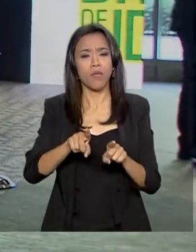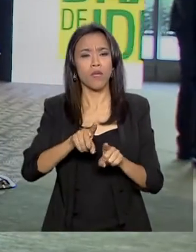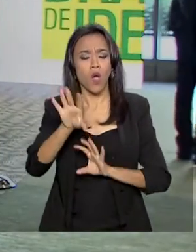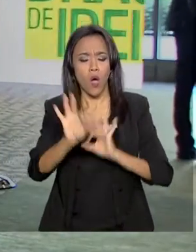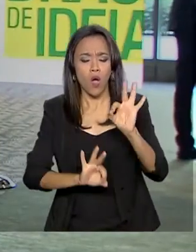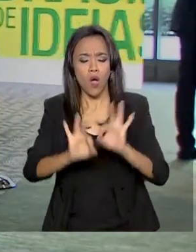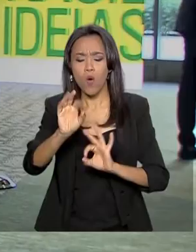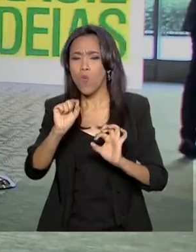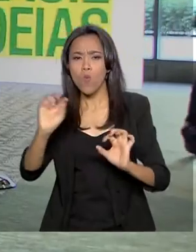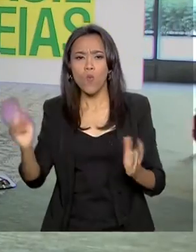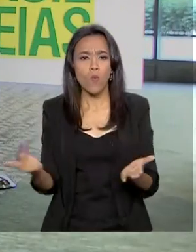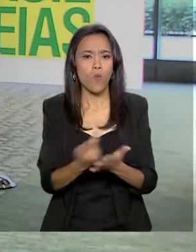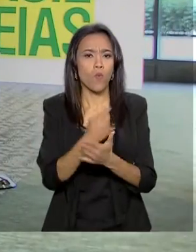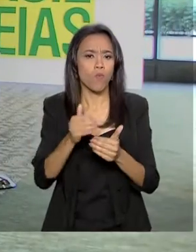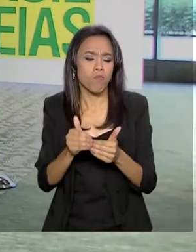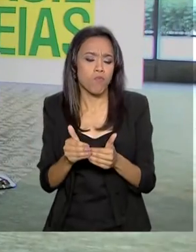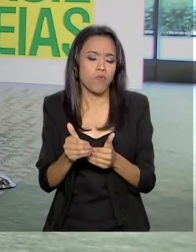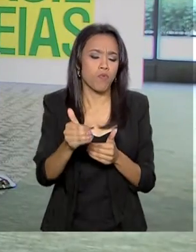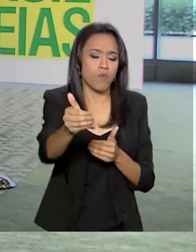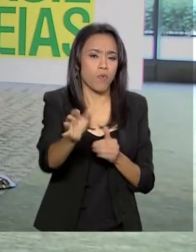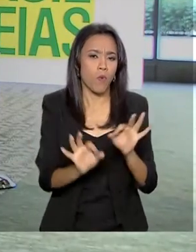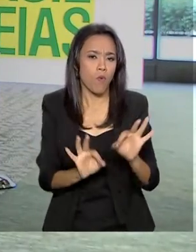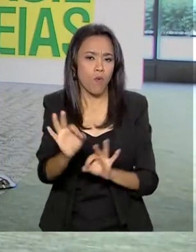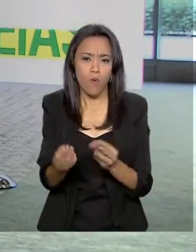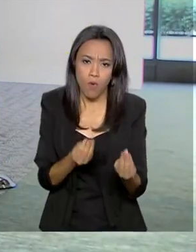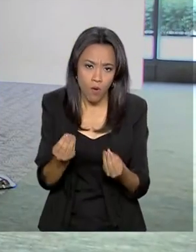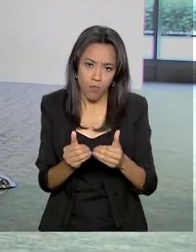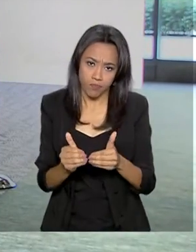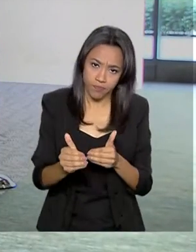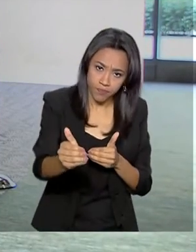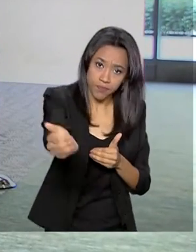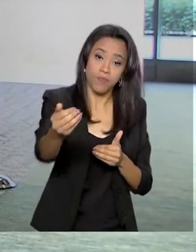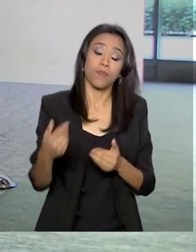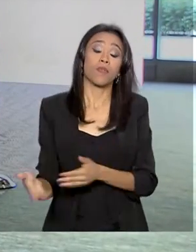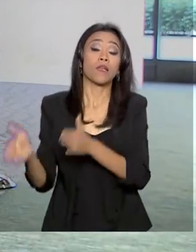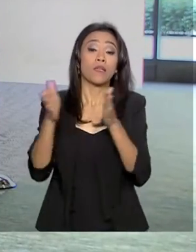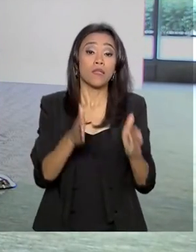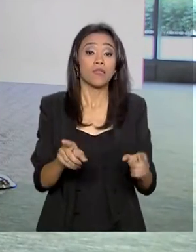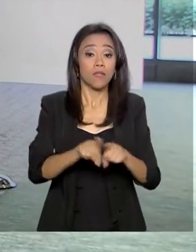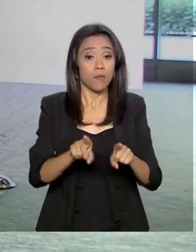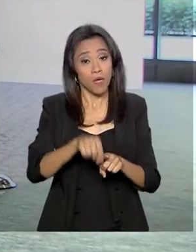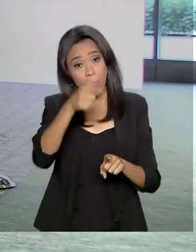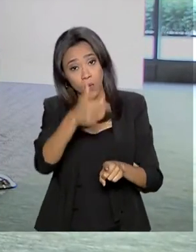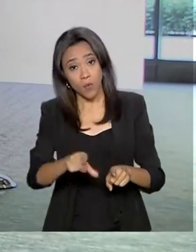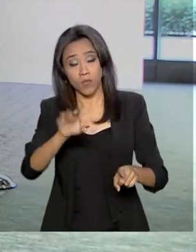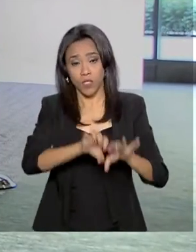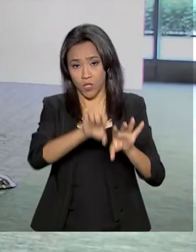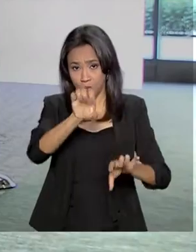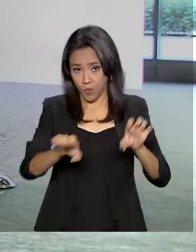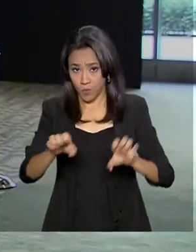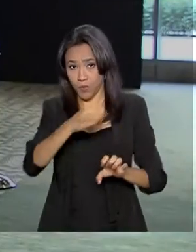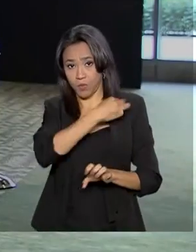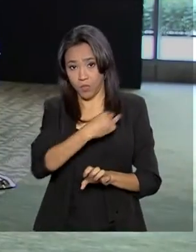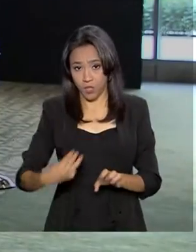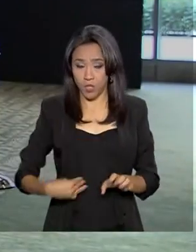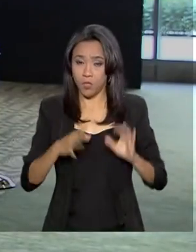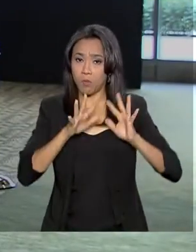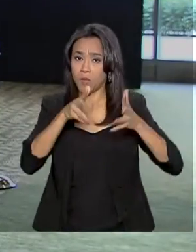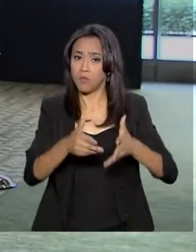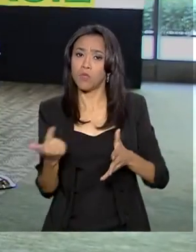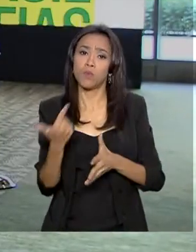no futuro. O ministro Tarcísio Gomes de Freitas, da Infraestrutura, também participa de um outro seminário sobre Brasil